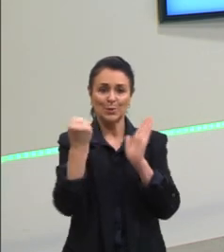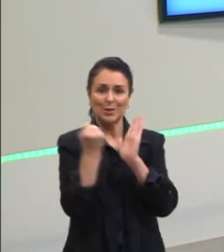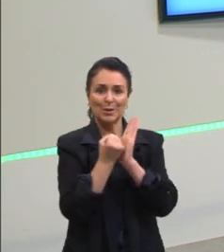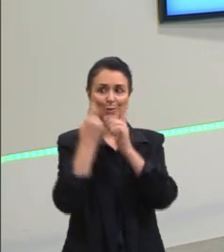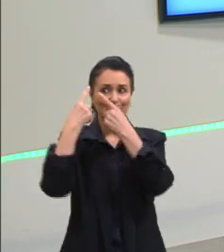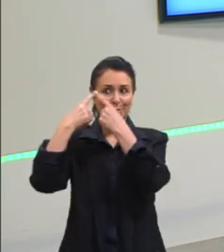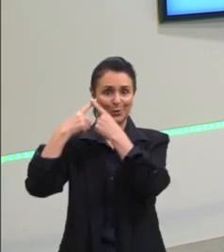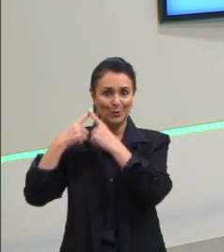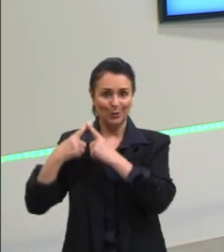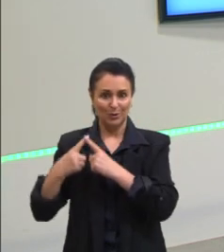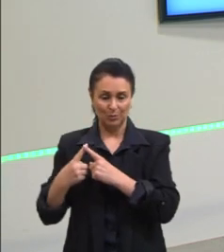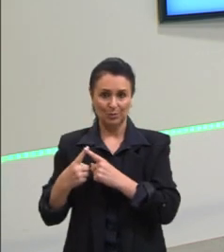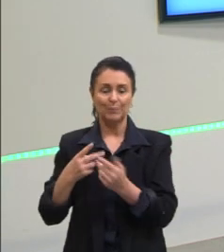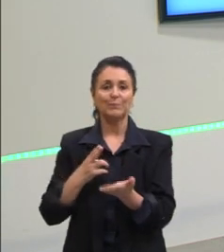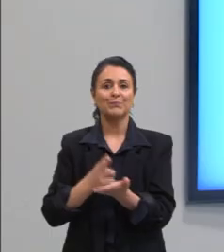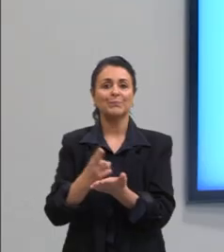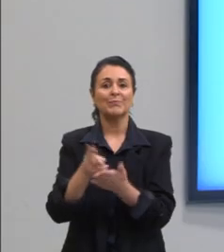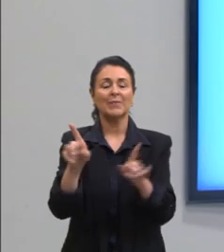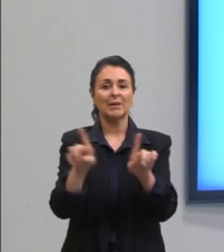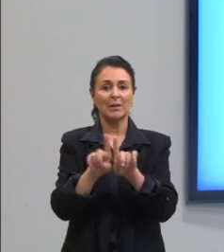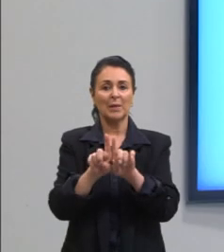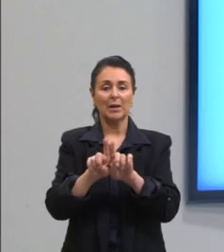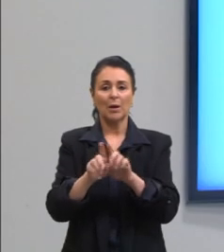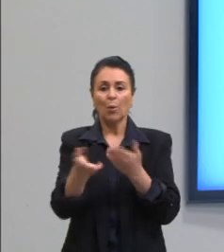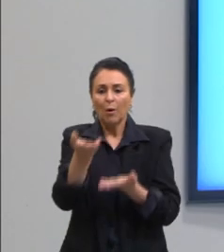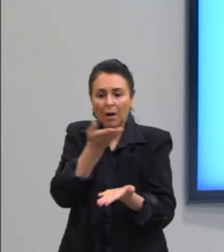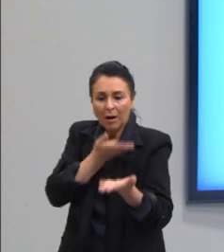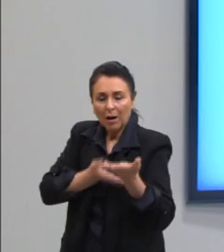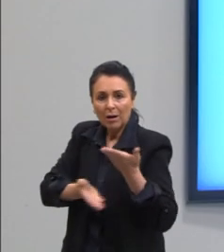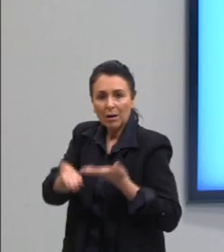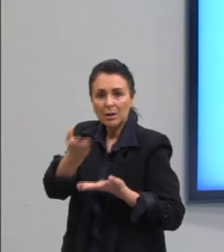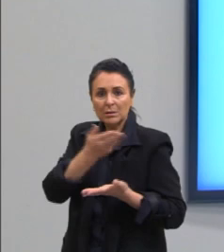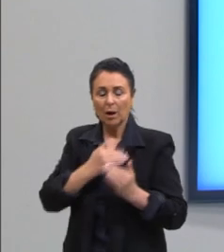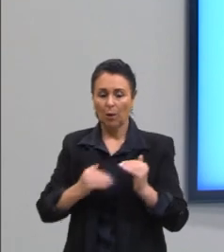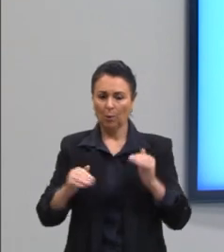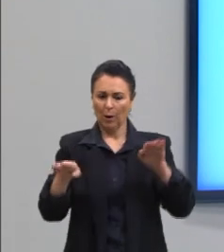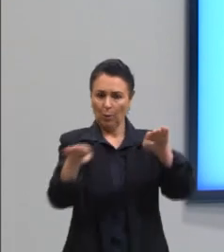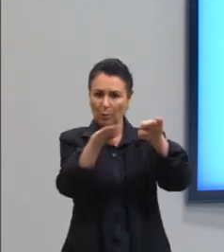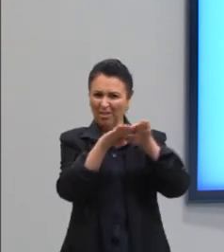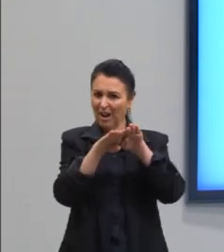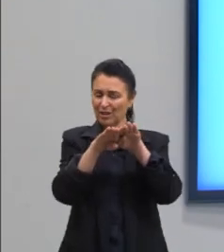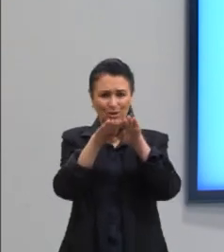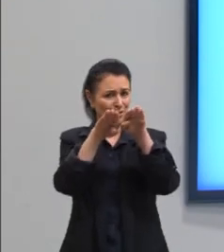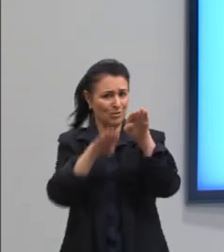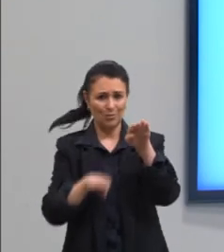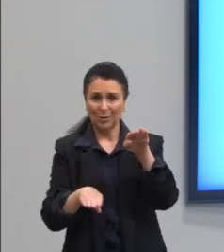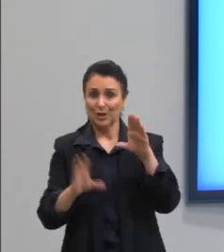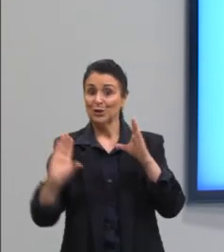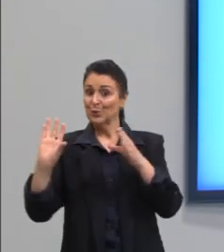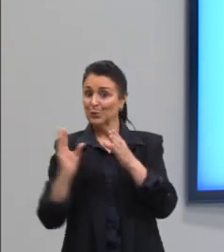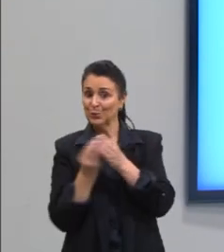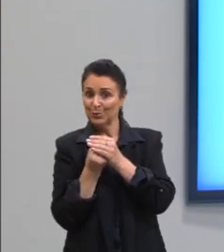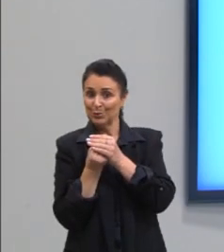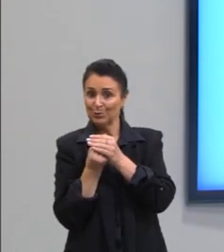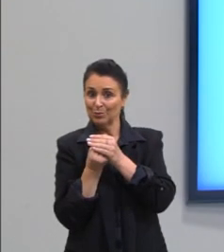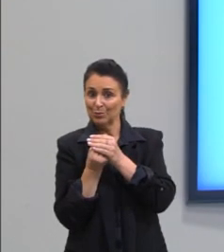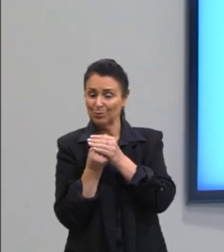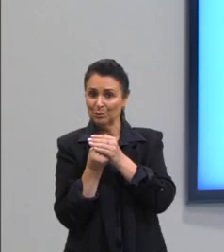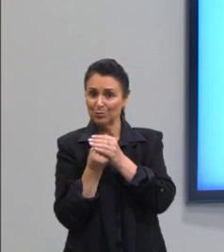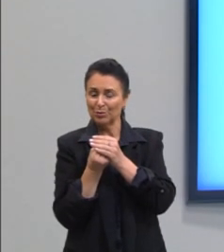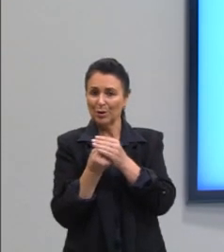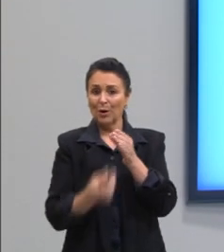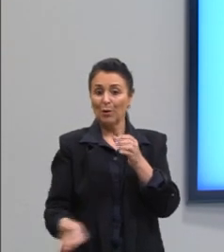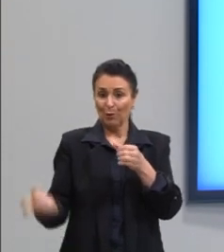continuidade, também, em relação à igualdade e desigualdade de conjuntos, voltando ainda sobre aqueles